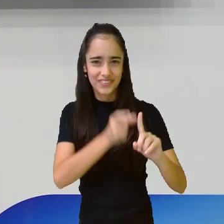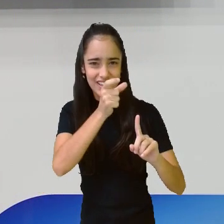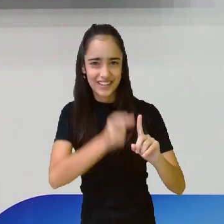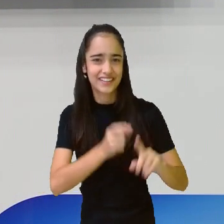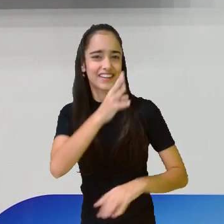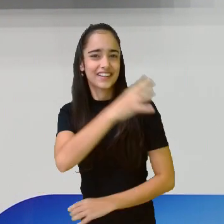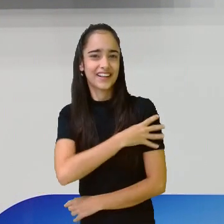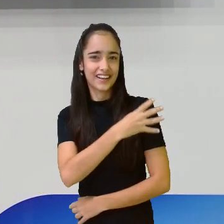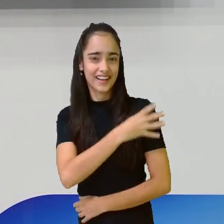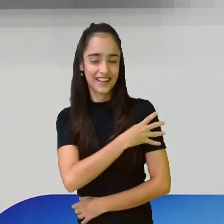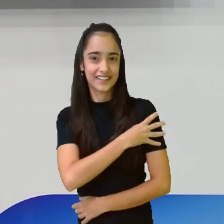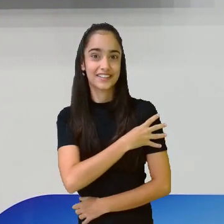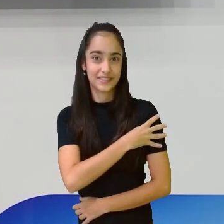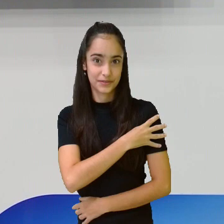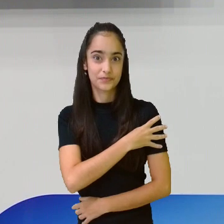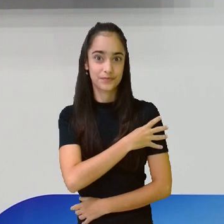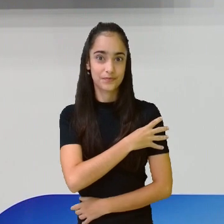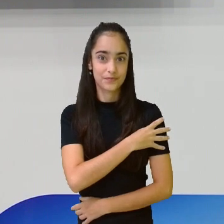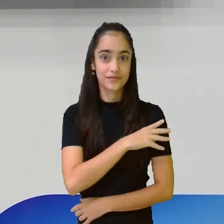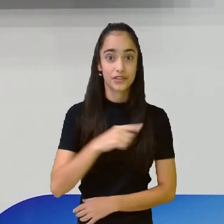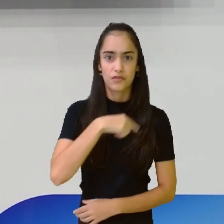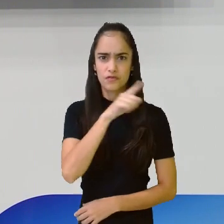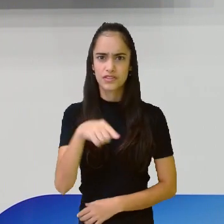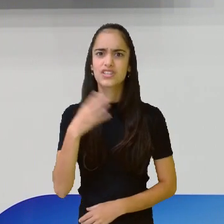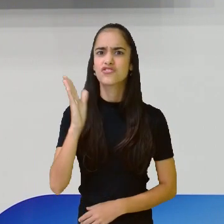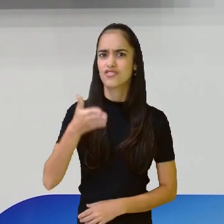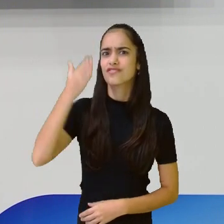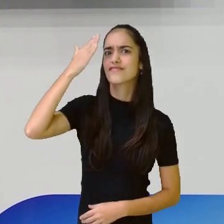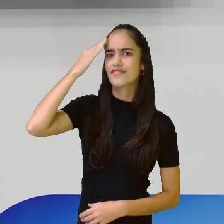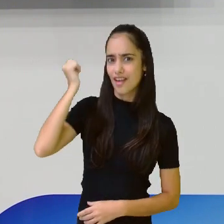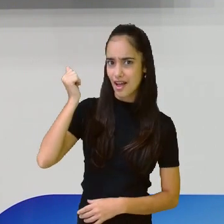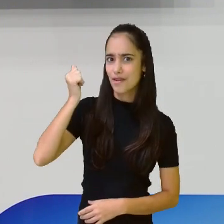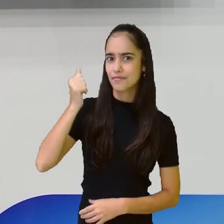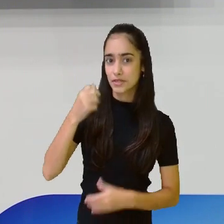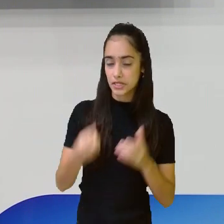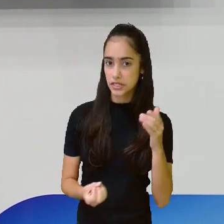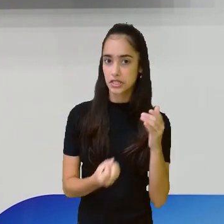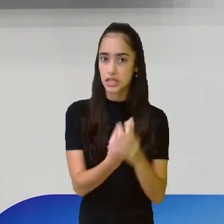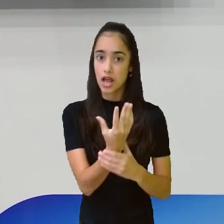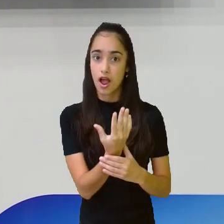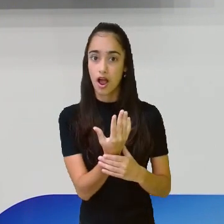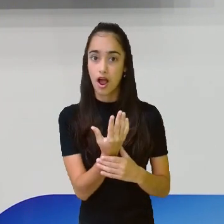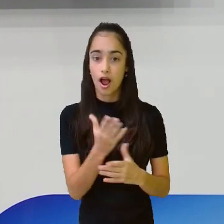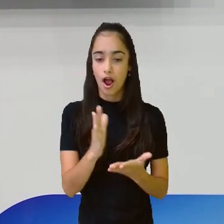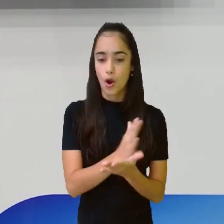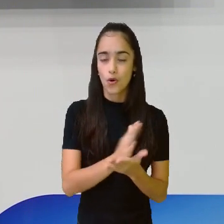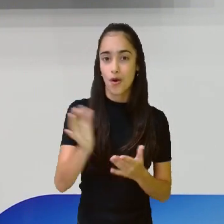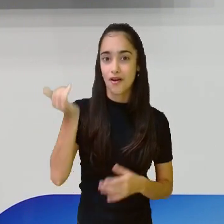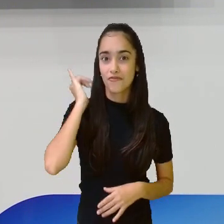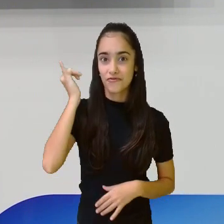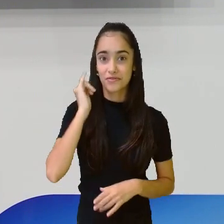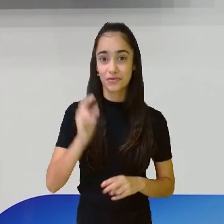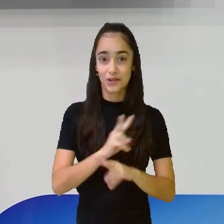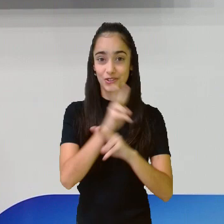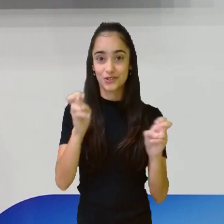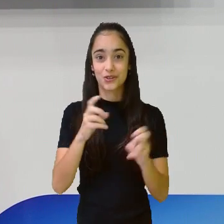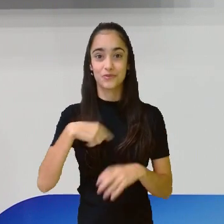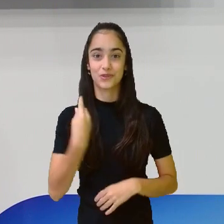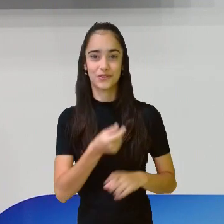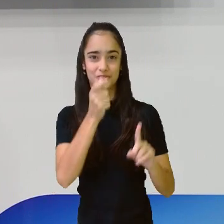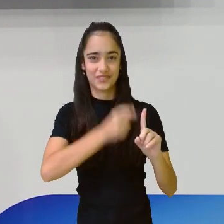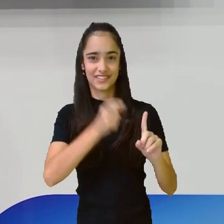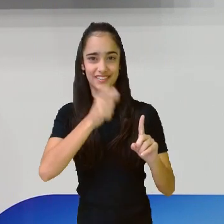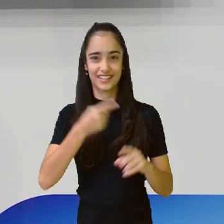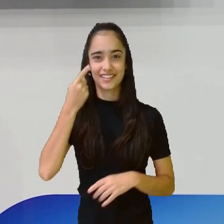ano, que caberia aí, quem sabe, vocês criam uma fábula sobre o nosso personagem. Olha